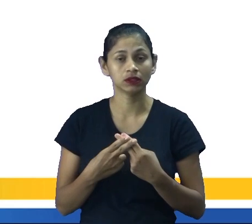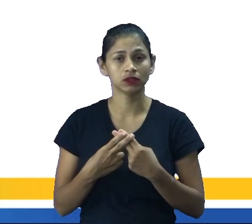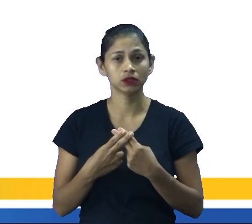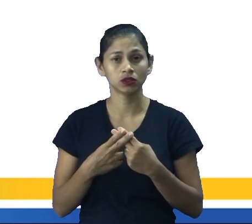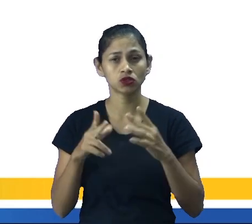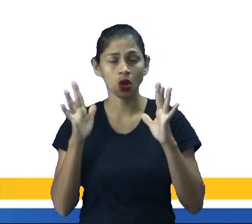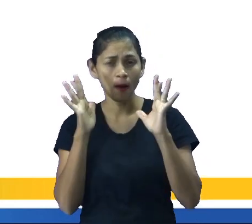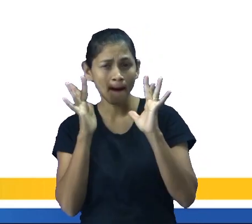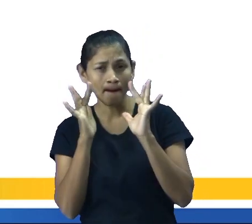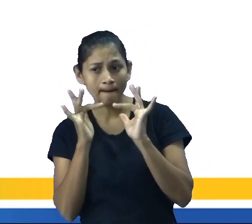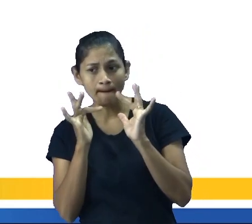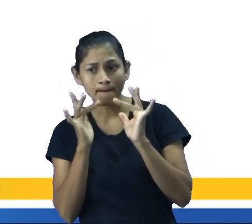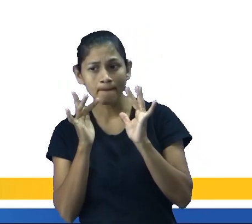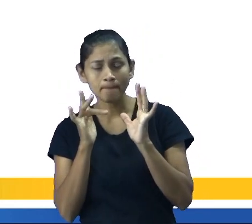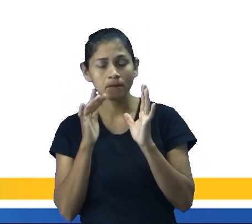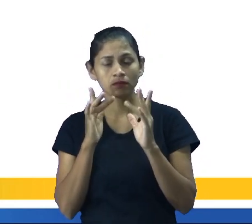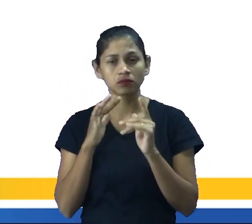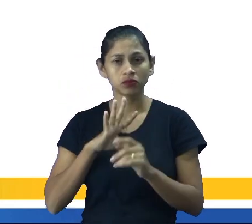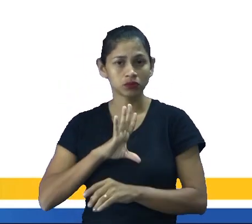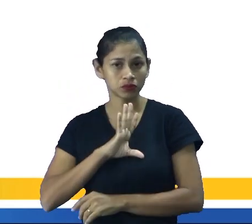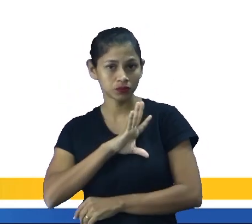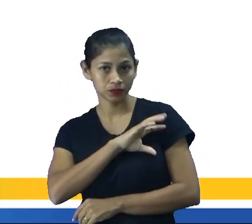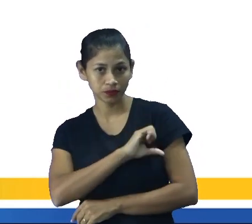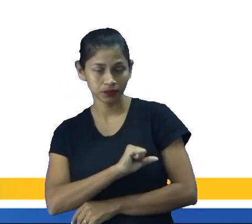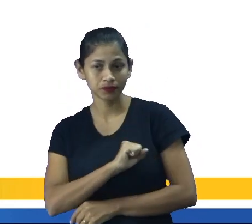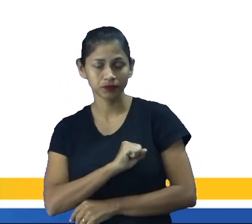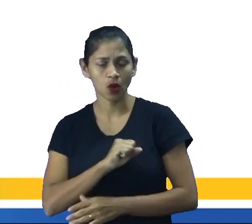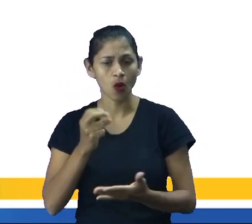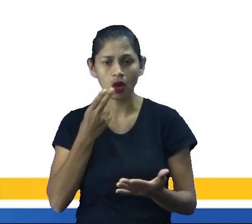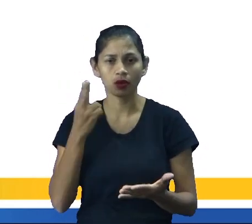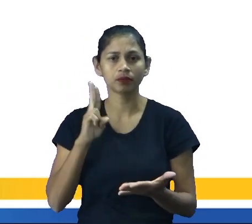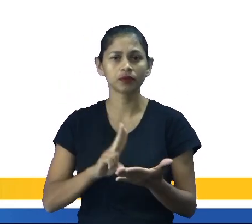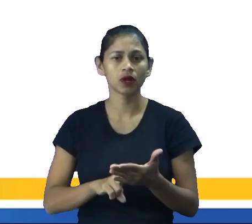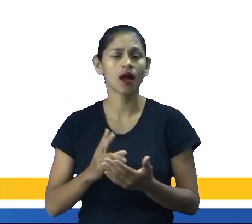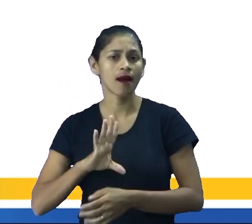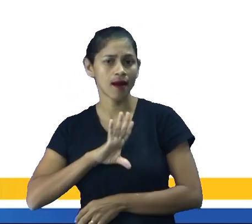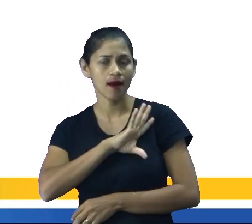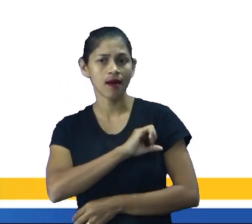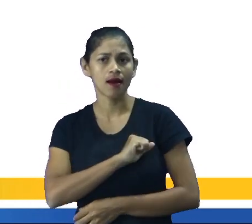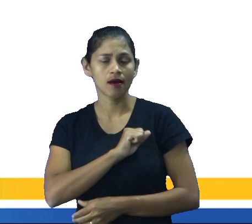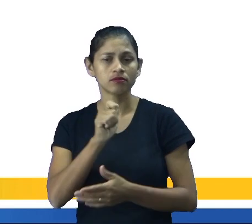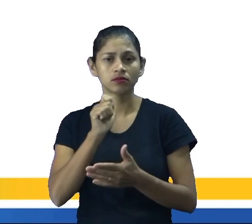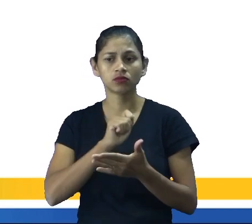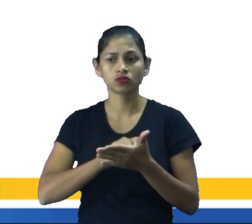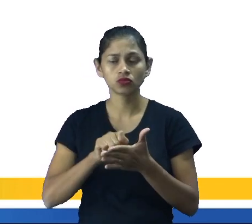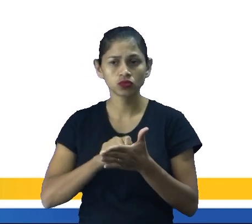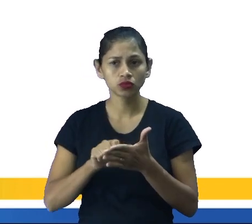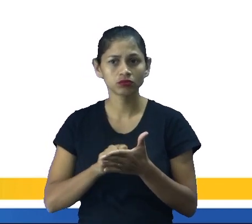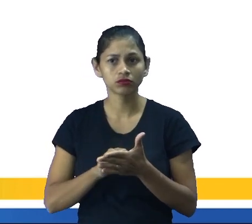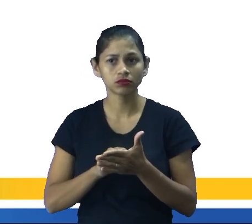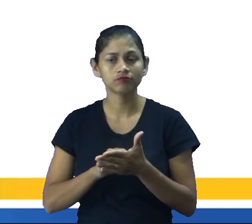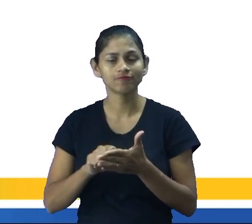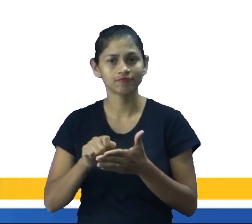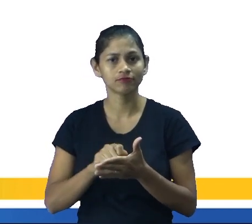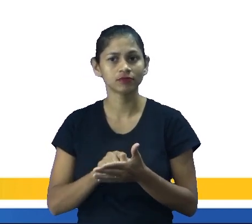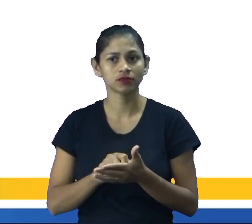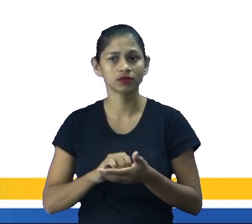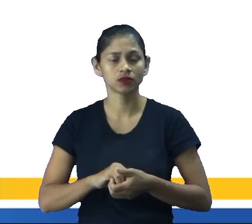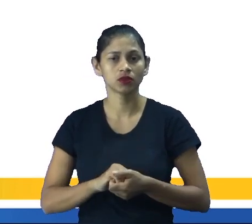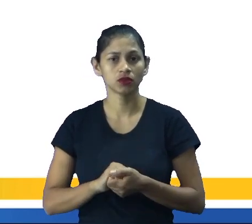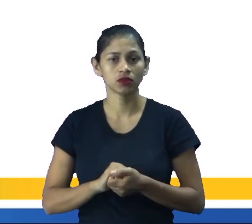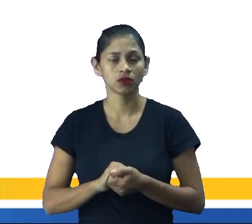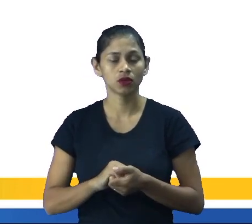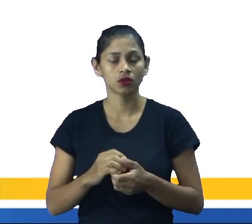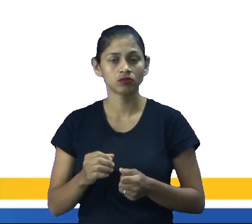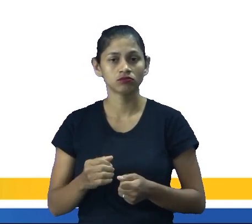e em uma das cartas de amor teria assinado do seu Valentim. Por isso, ao escrever um cartão de Valentine's Day, o